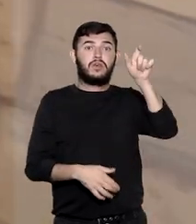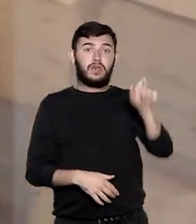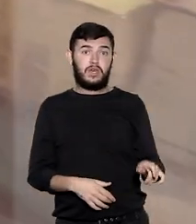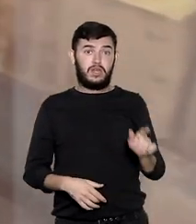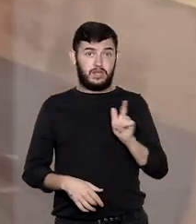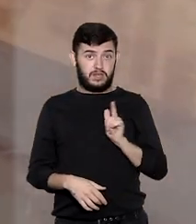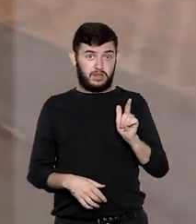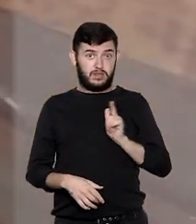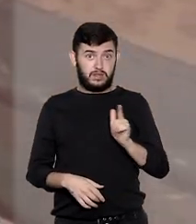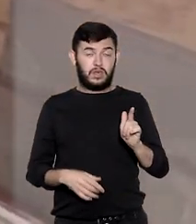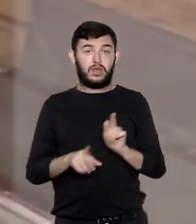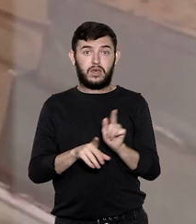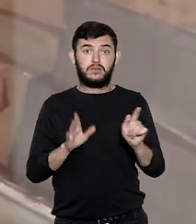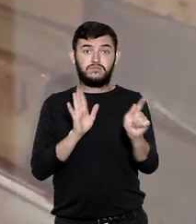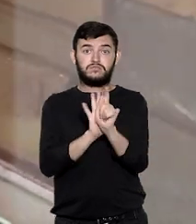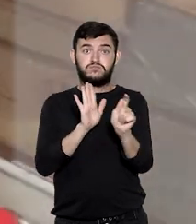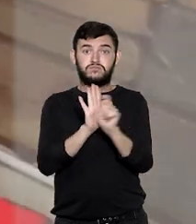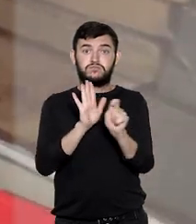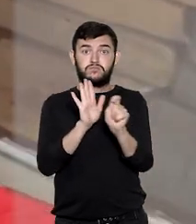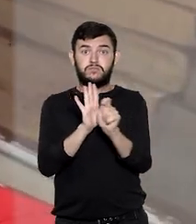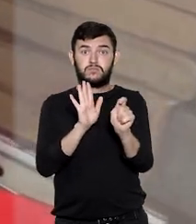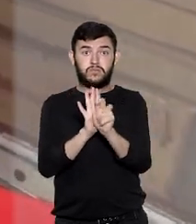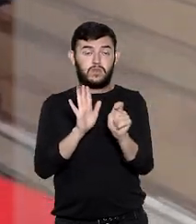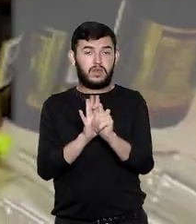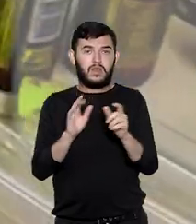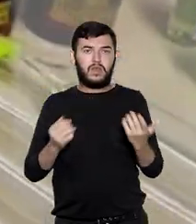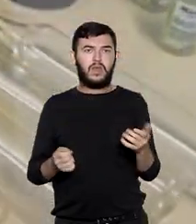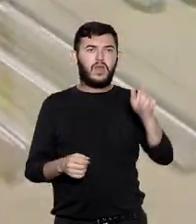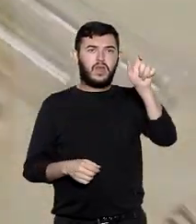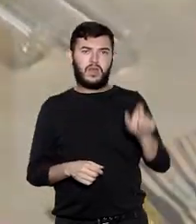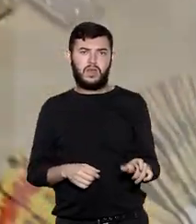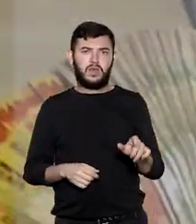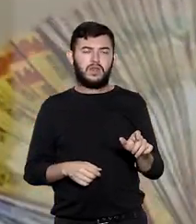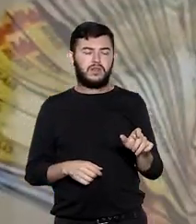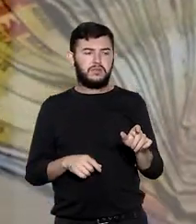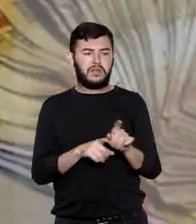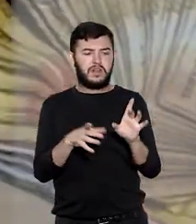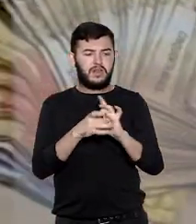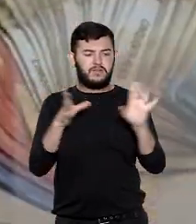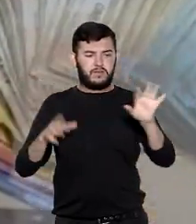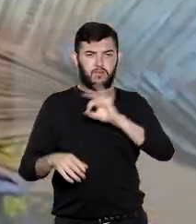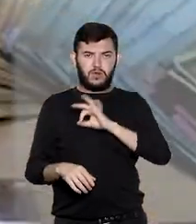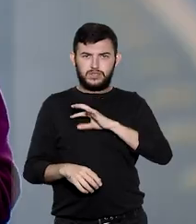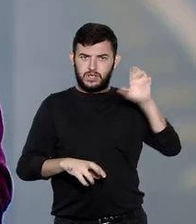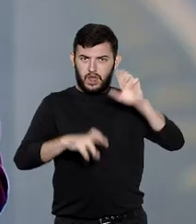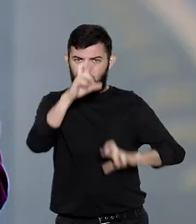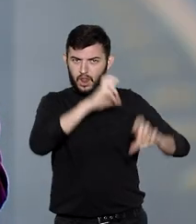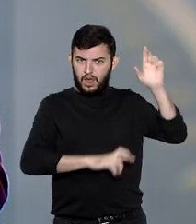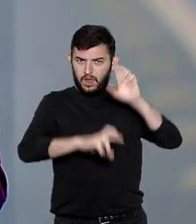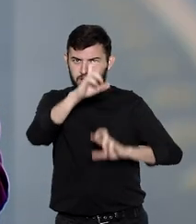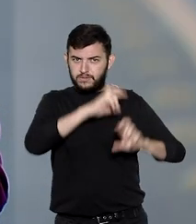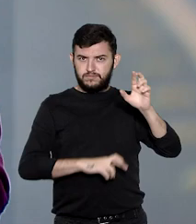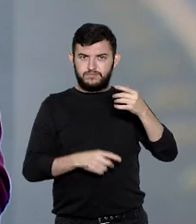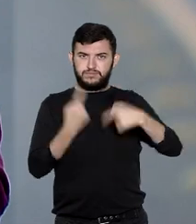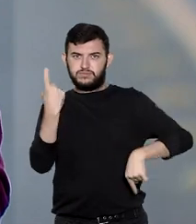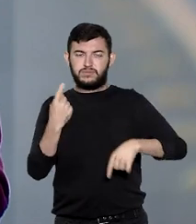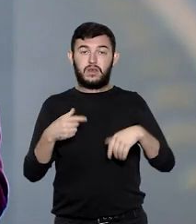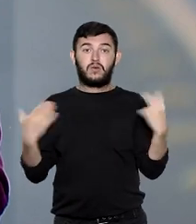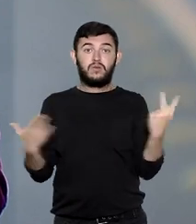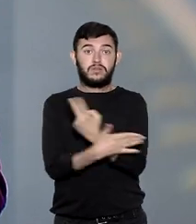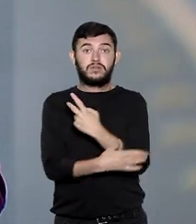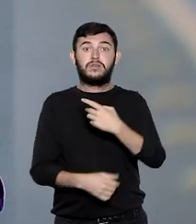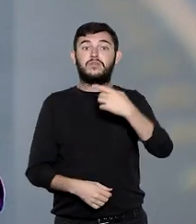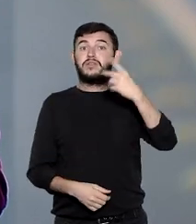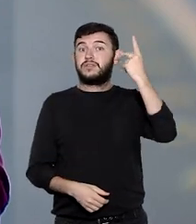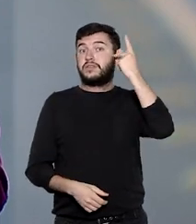acusado transportasse entorpecentes não é suficiente para autorizar a ação policial. O caso aconteceu em um município